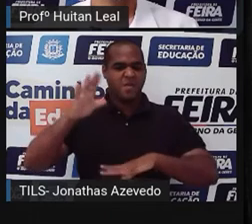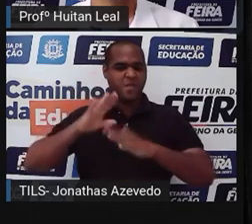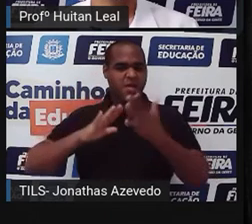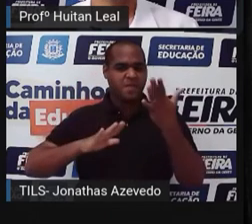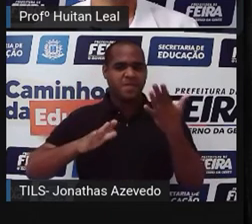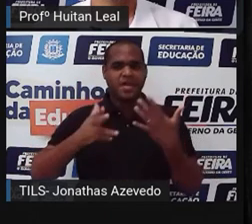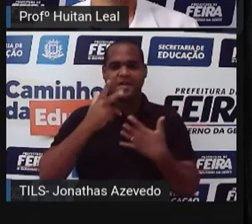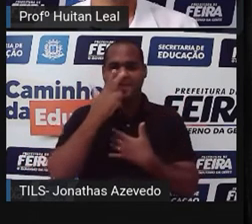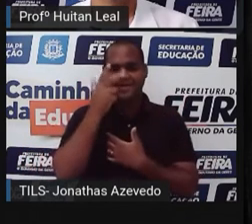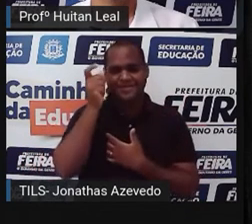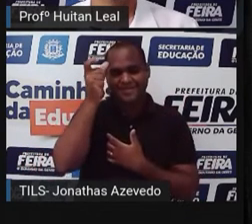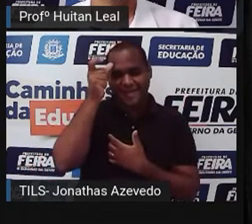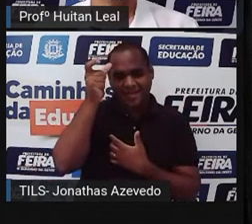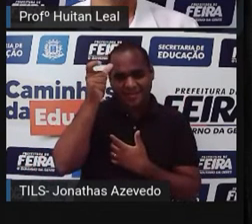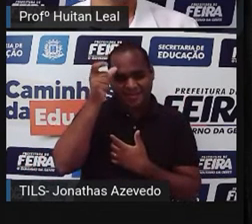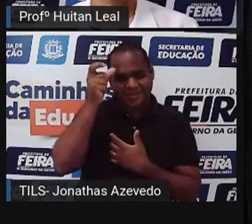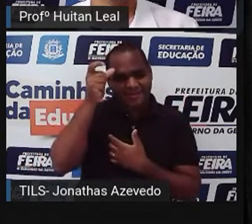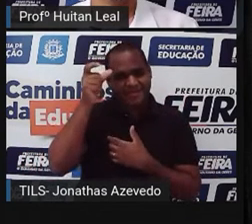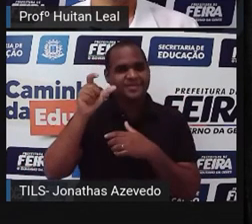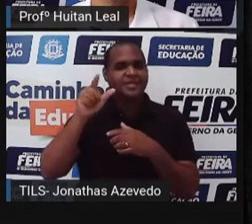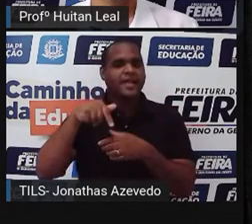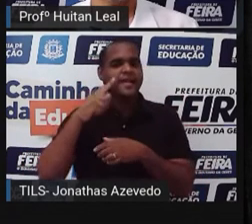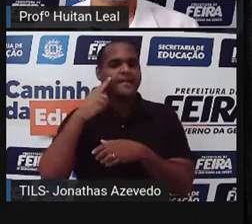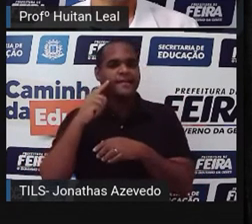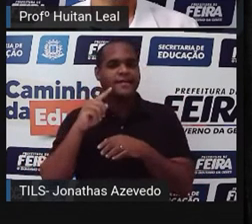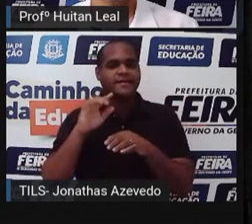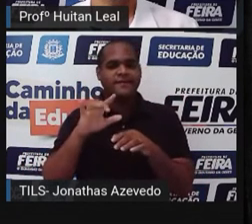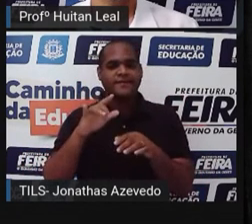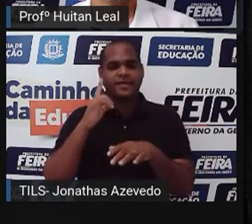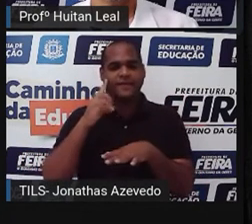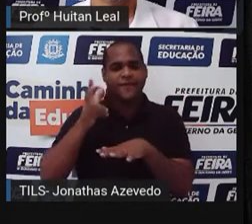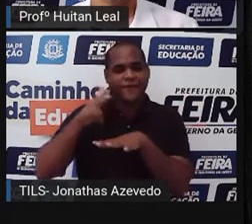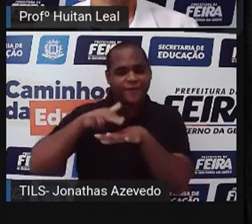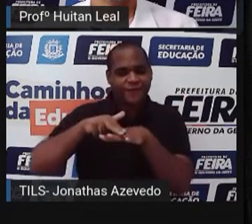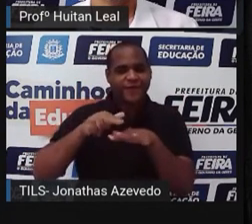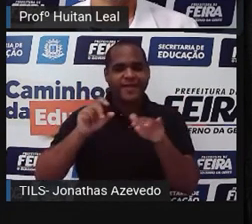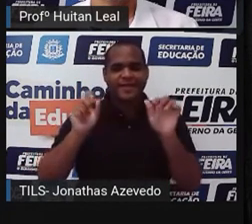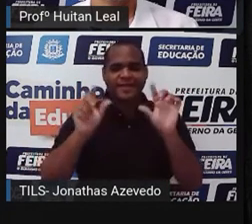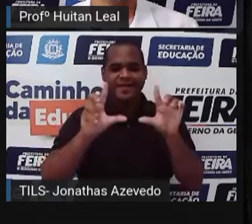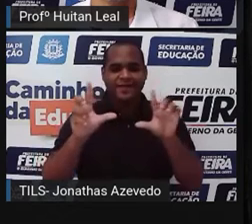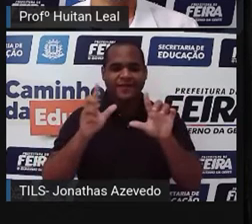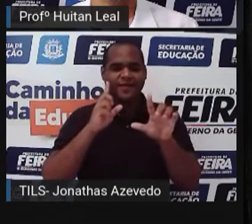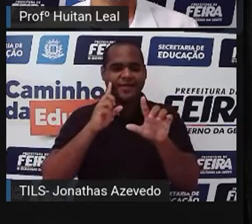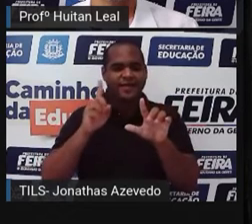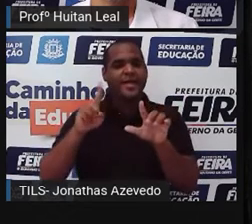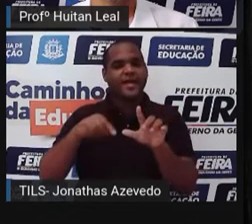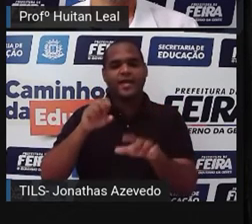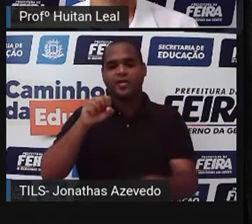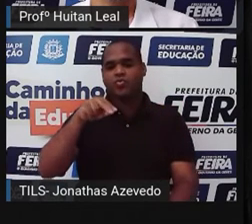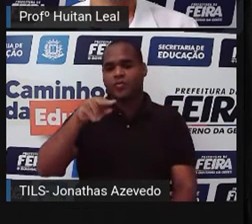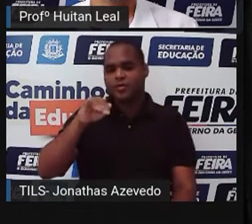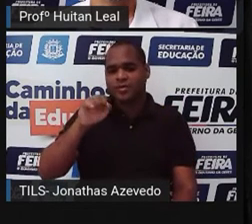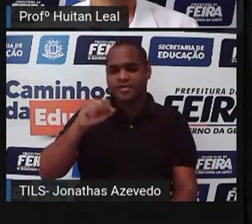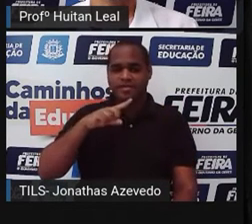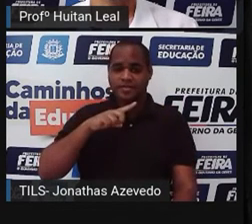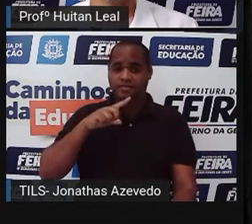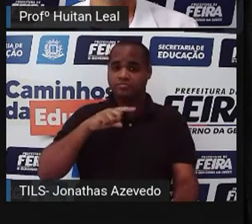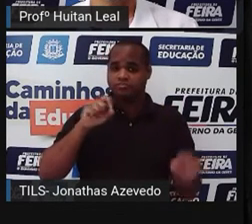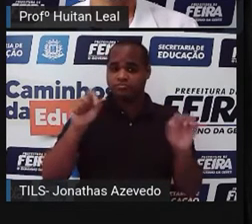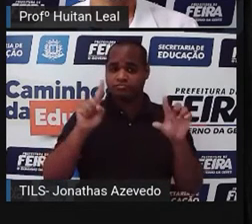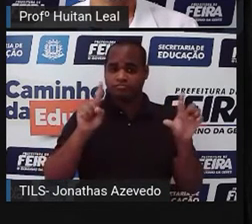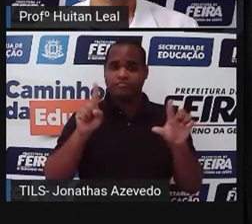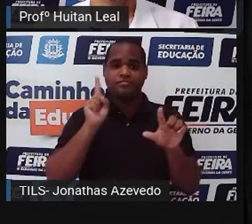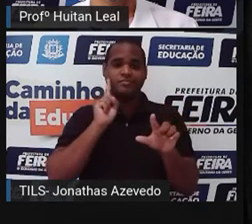Tarantino e viúva na TV. Sônia Braga está de volta às manchetes americanas com Brink no